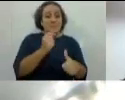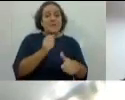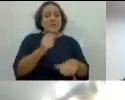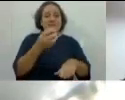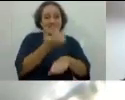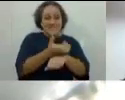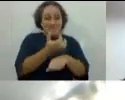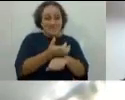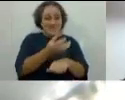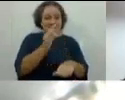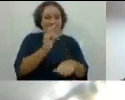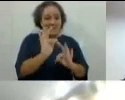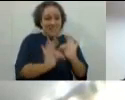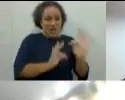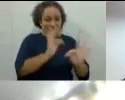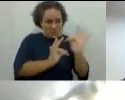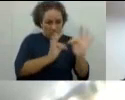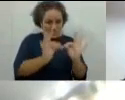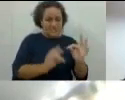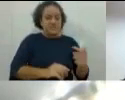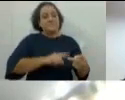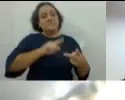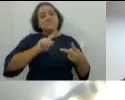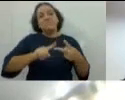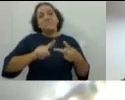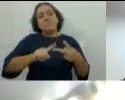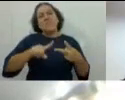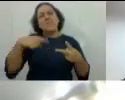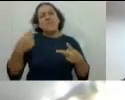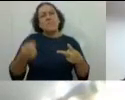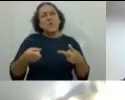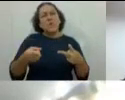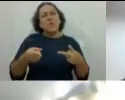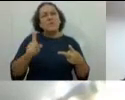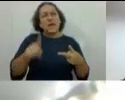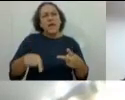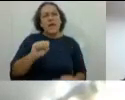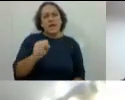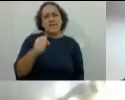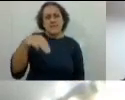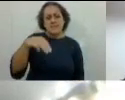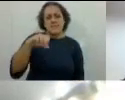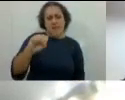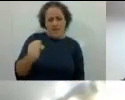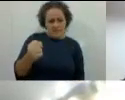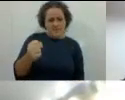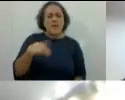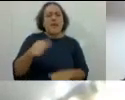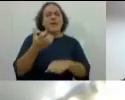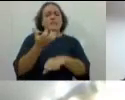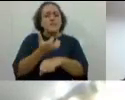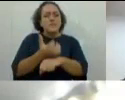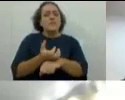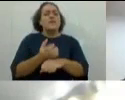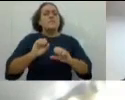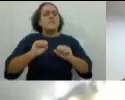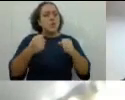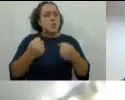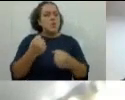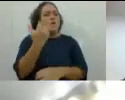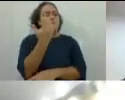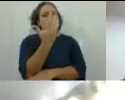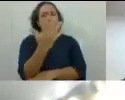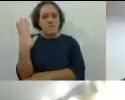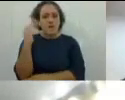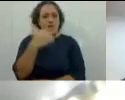disciplina de tecnologia. Depois com... Depois ficou SMS, é a disciplina de